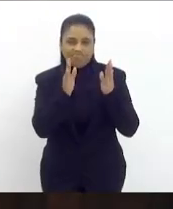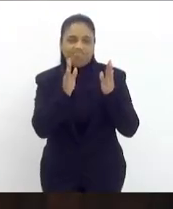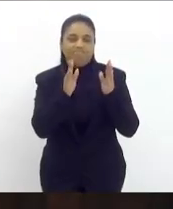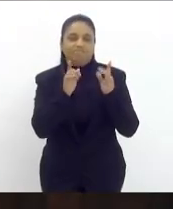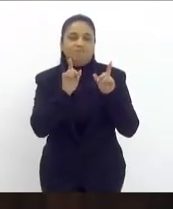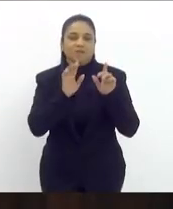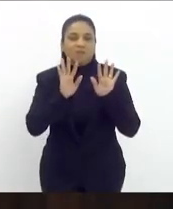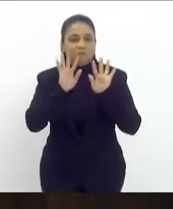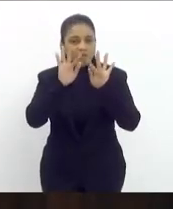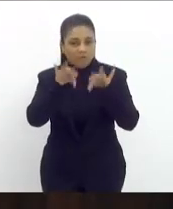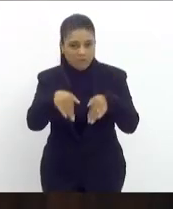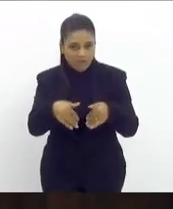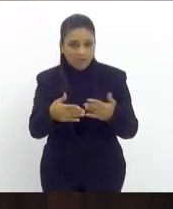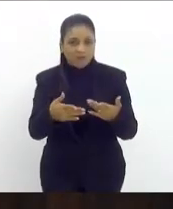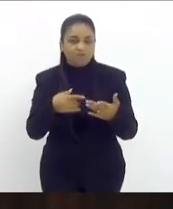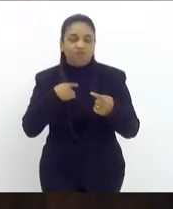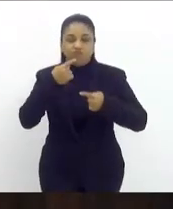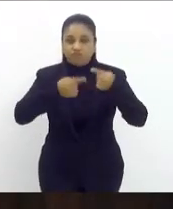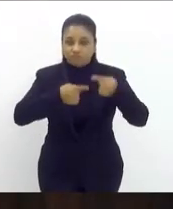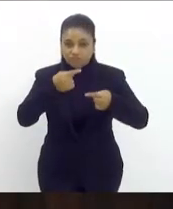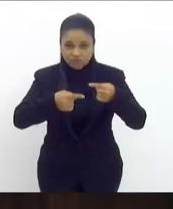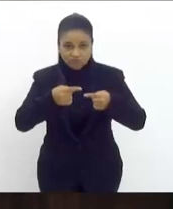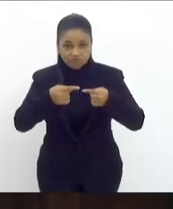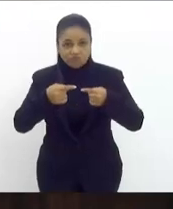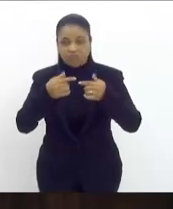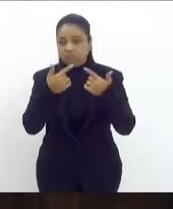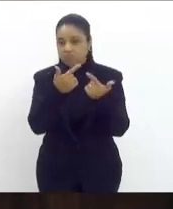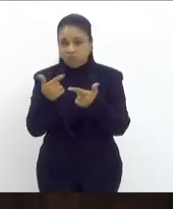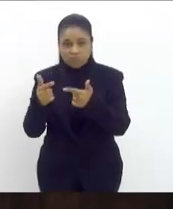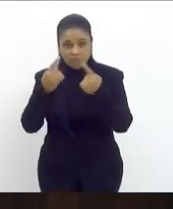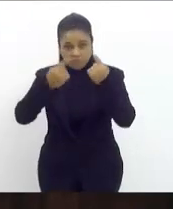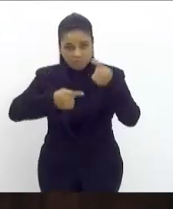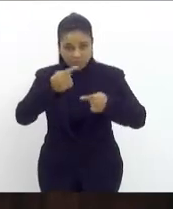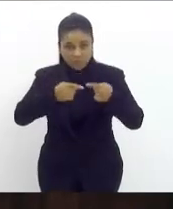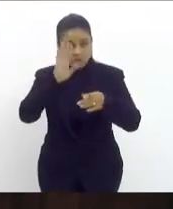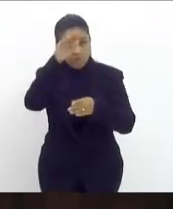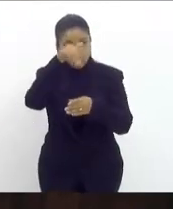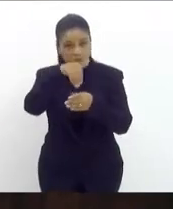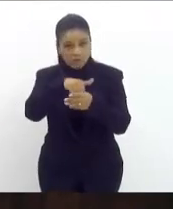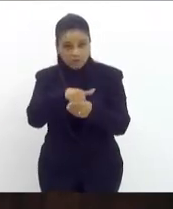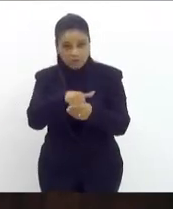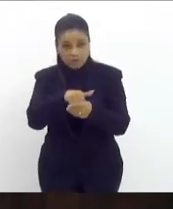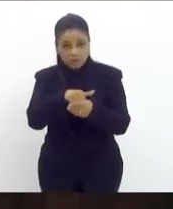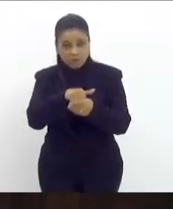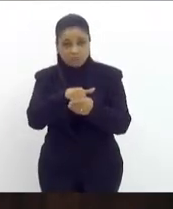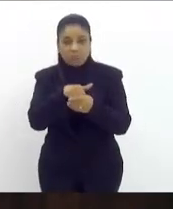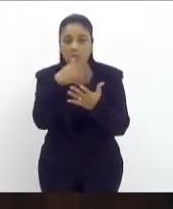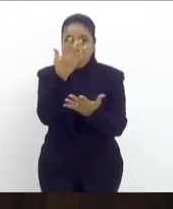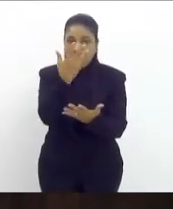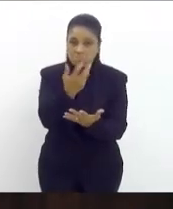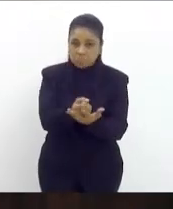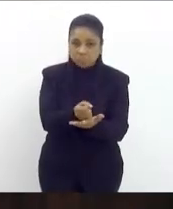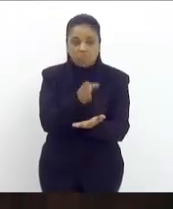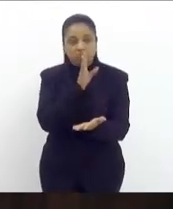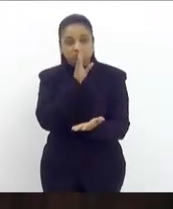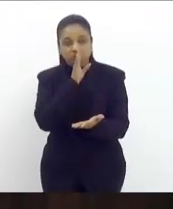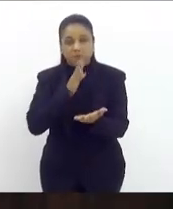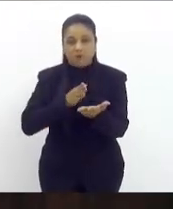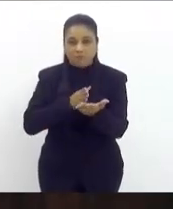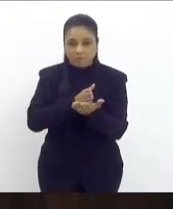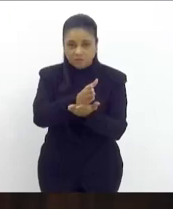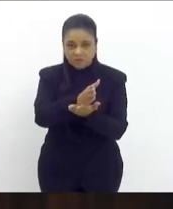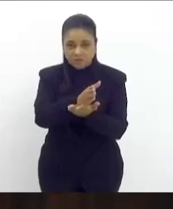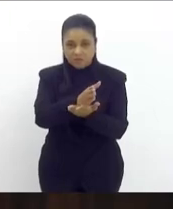havendo mais quem queira discutir encerrado a discussão em votação os senhores que aprovam permaneçam como estão